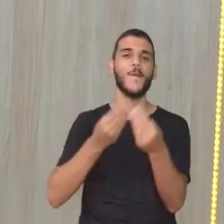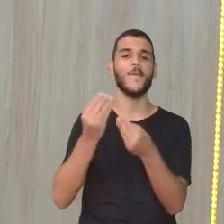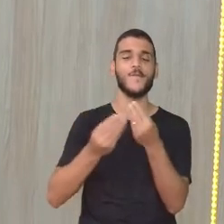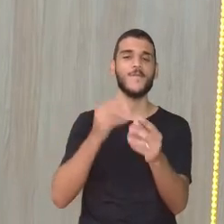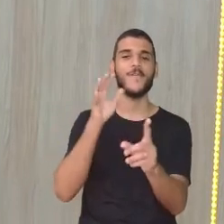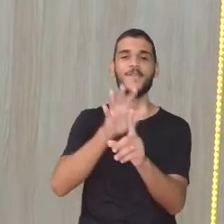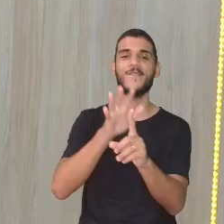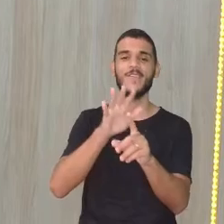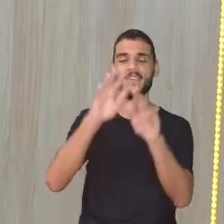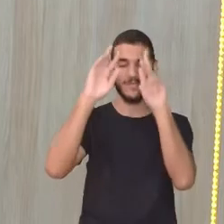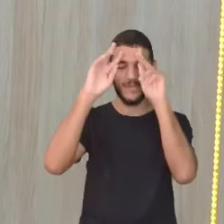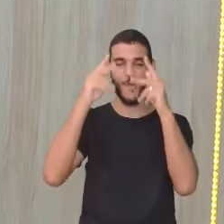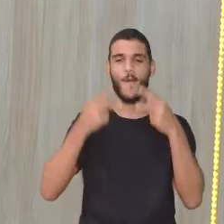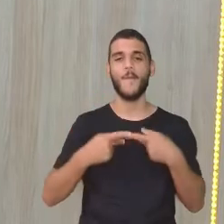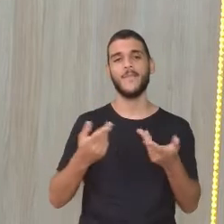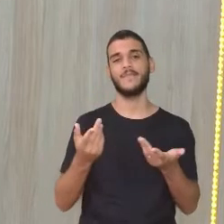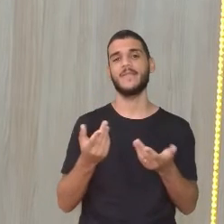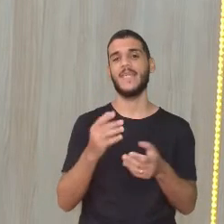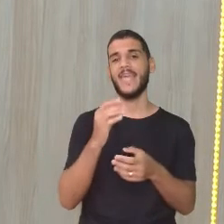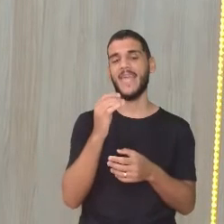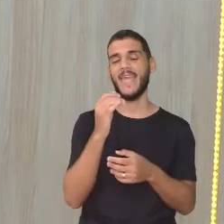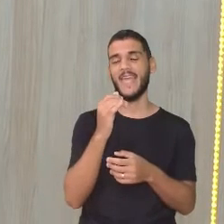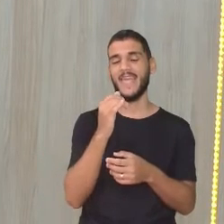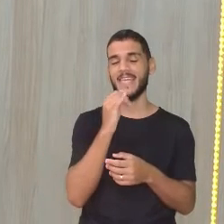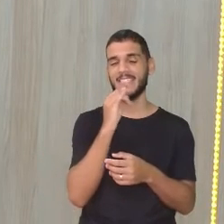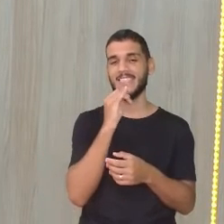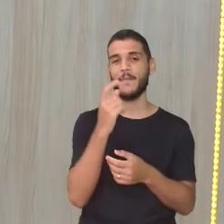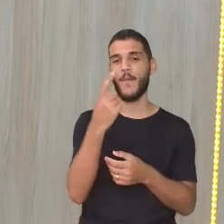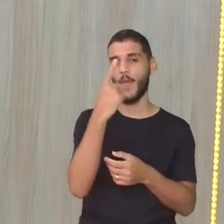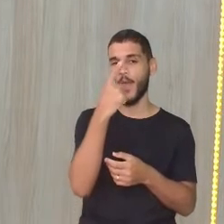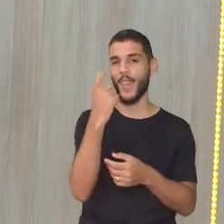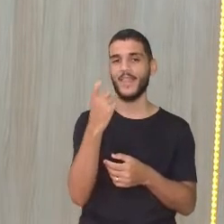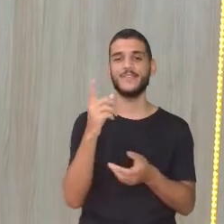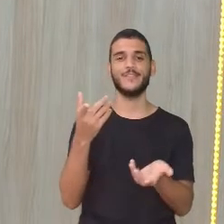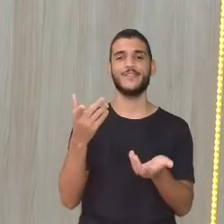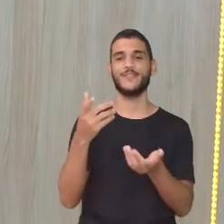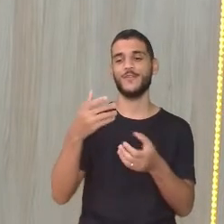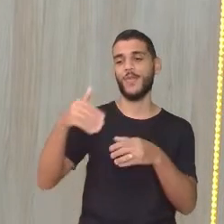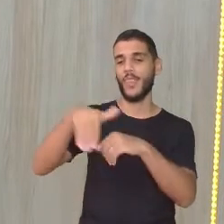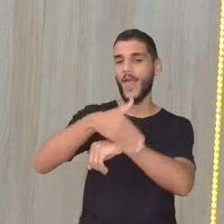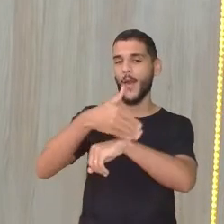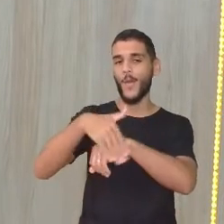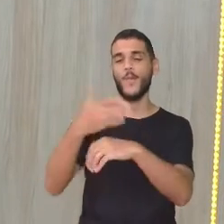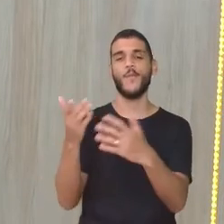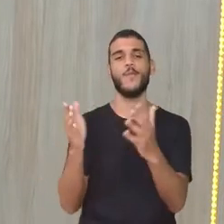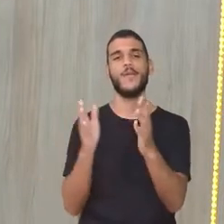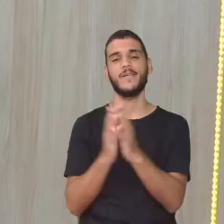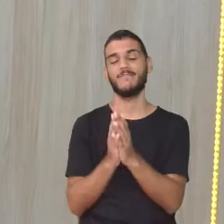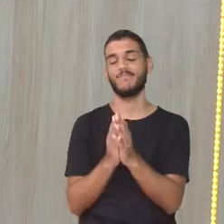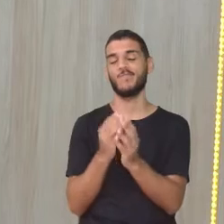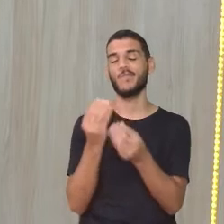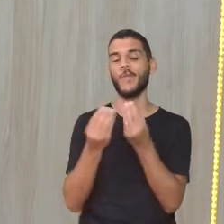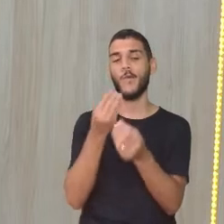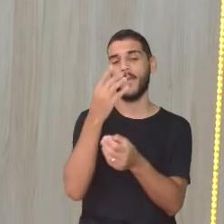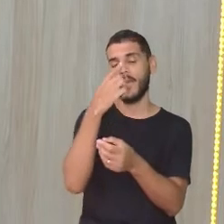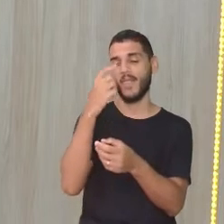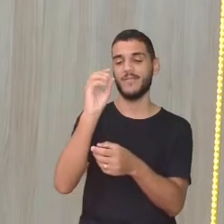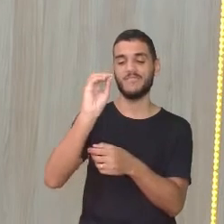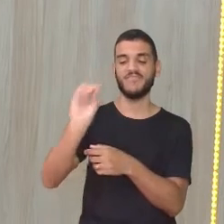Quando a gente fica jogando aquele lixinho lá do nosso ônibus, né? Do carro, da nossa bicicleta. Joga um lixinho,